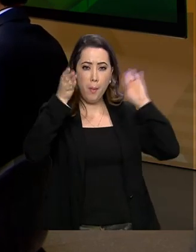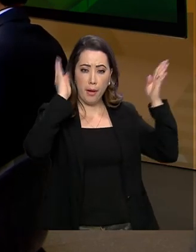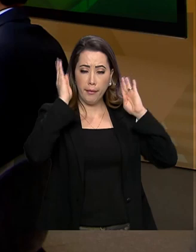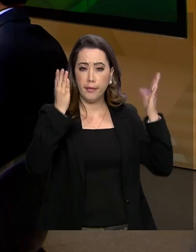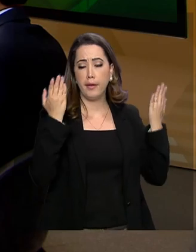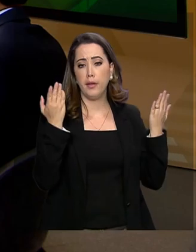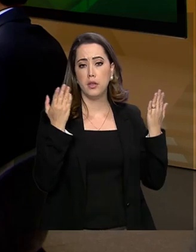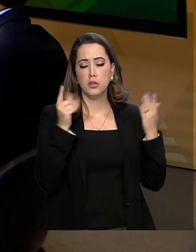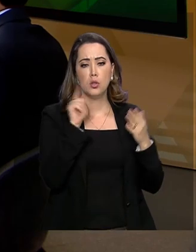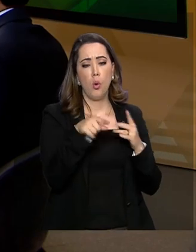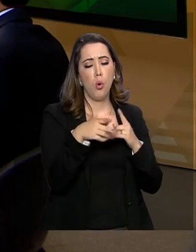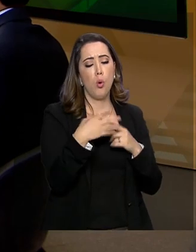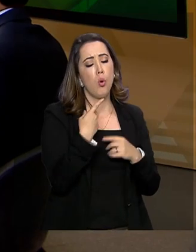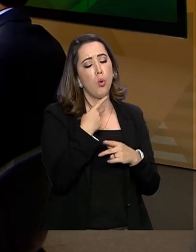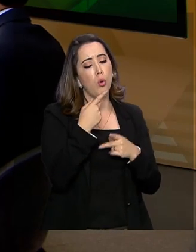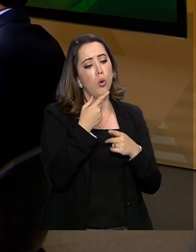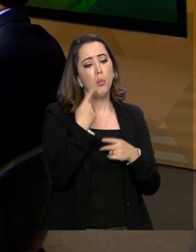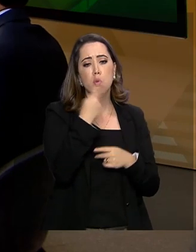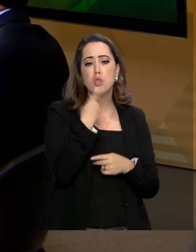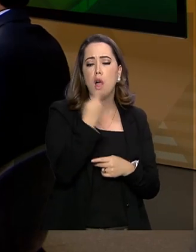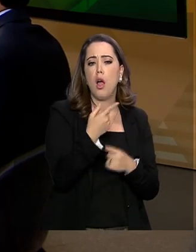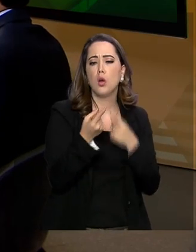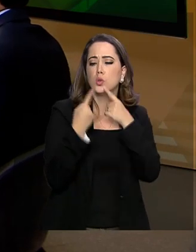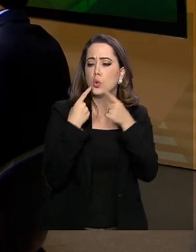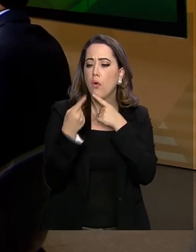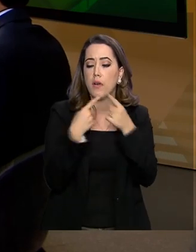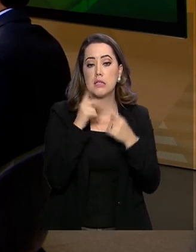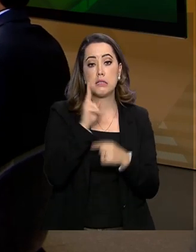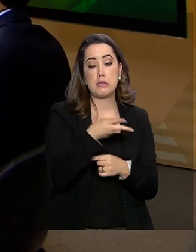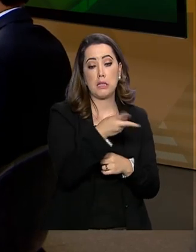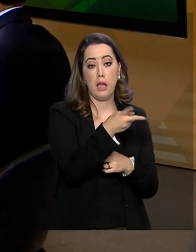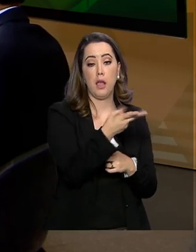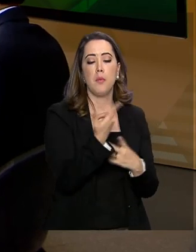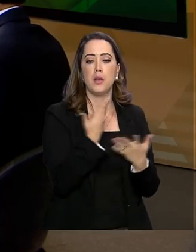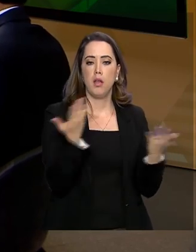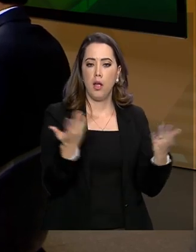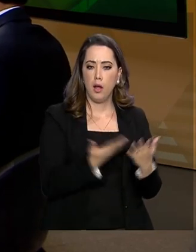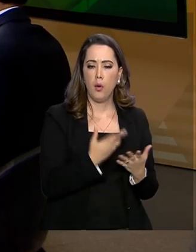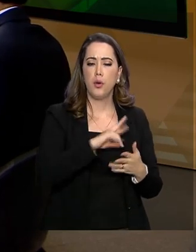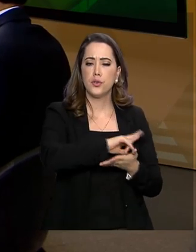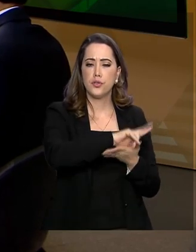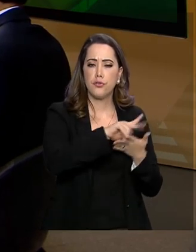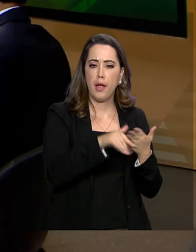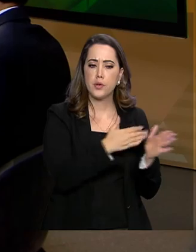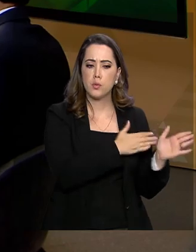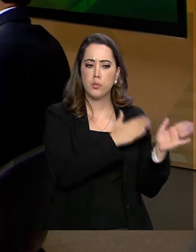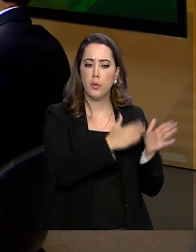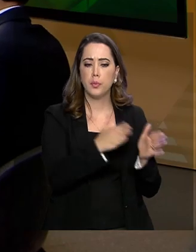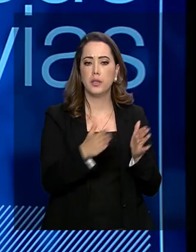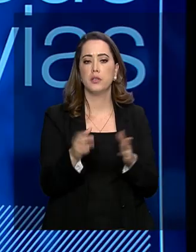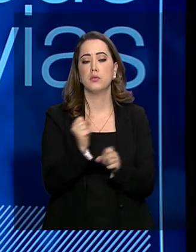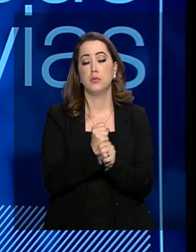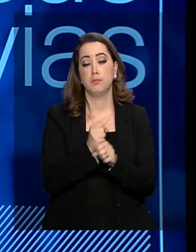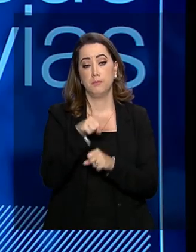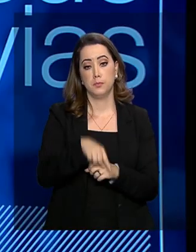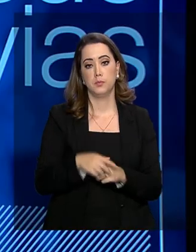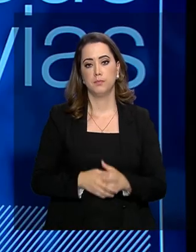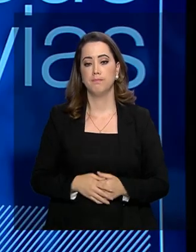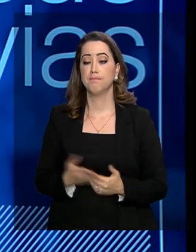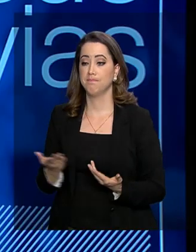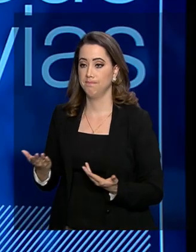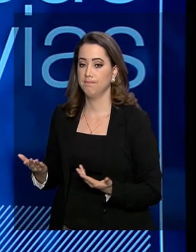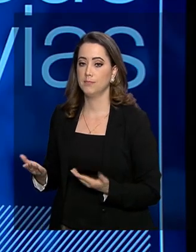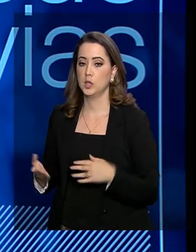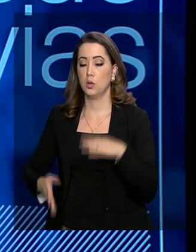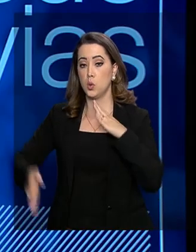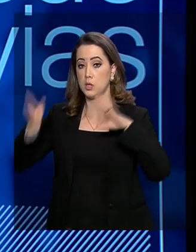Infraestrutura e as diferentes categorias dos caminhoneiros é um diálogo intenso que está se desdobrando em vários momentos nesse ano também. Os caminhoneiros,